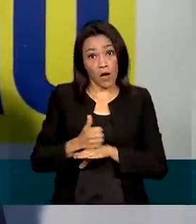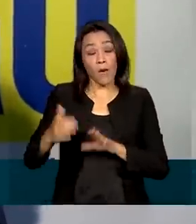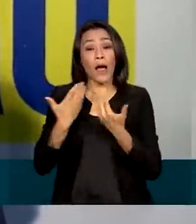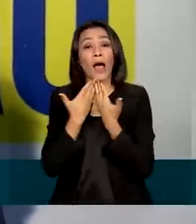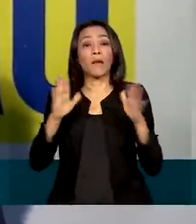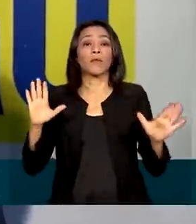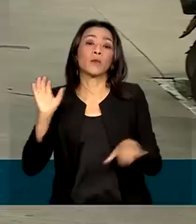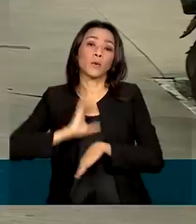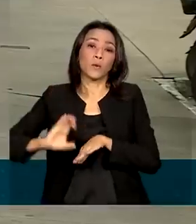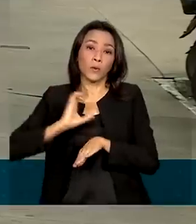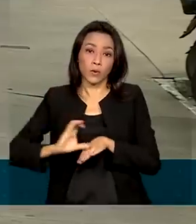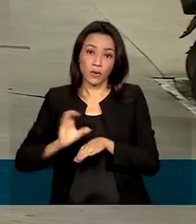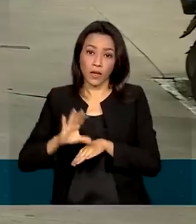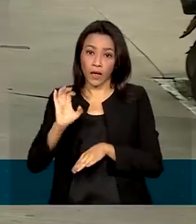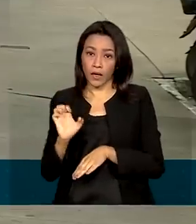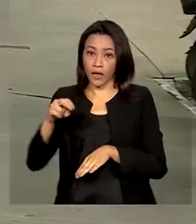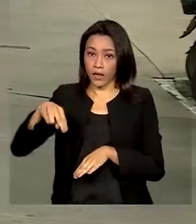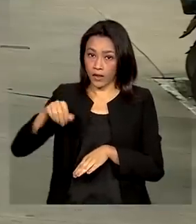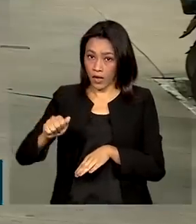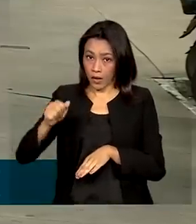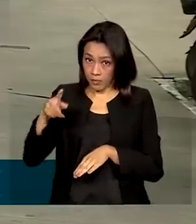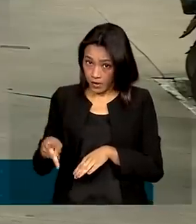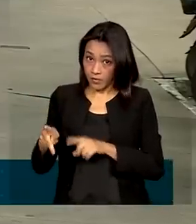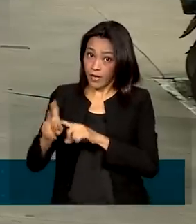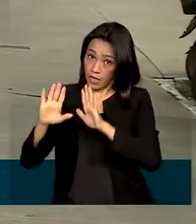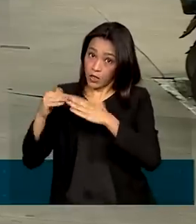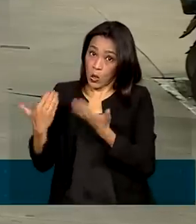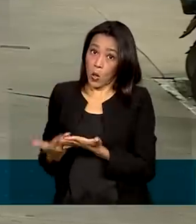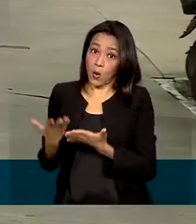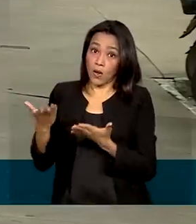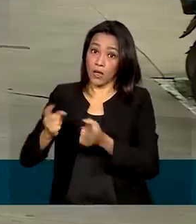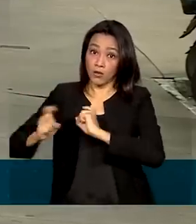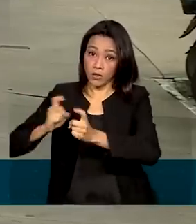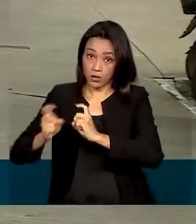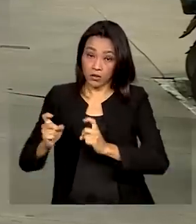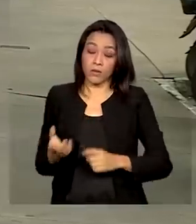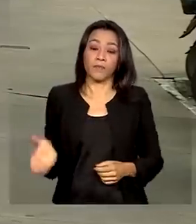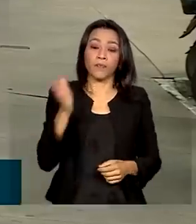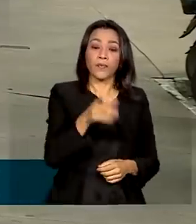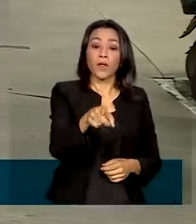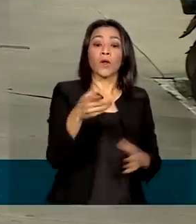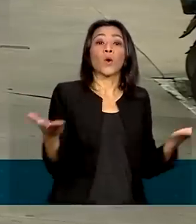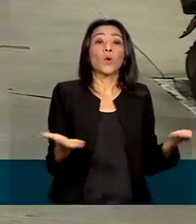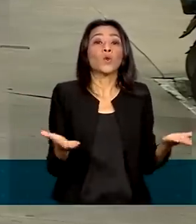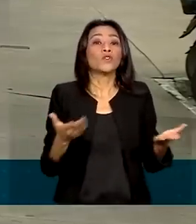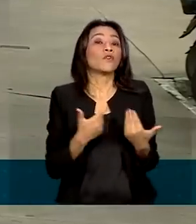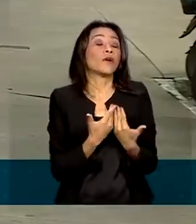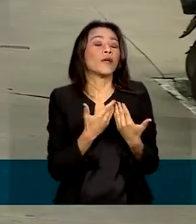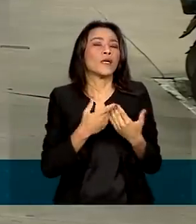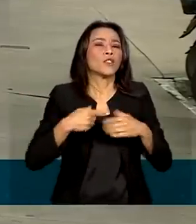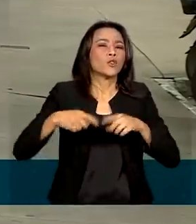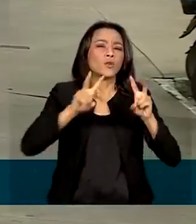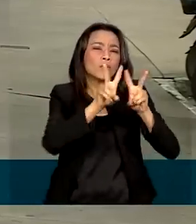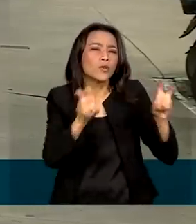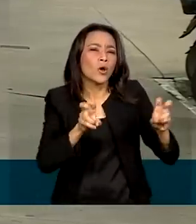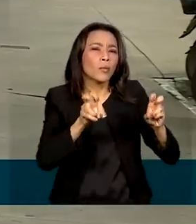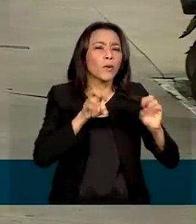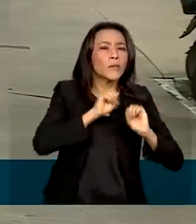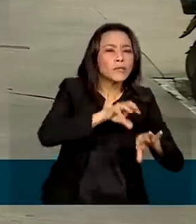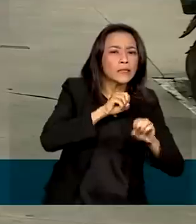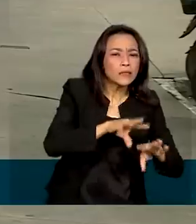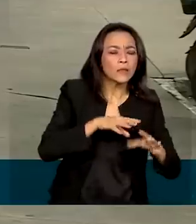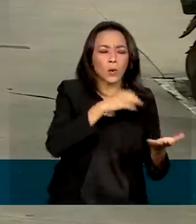cursos de formação. O dia também foi de balanço para o grupo de trabalho da educação. A equipe está debruçada sobre